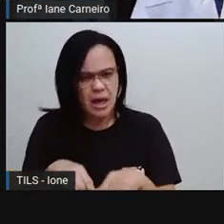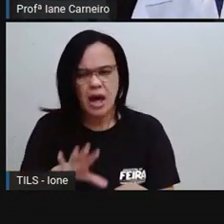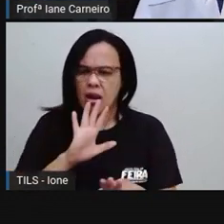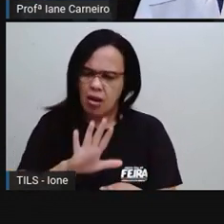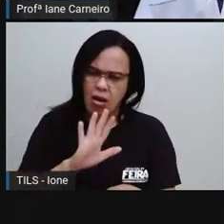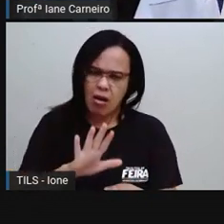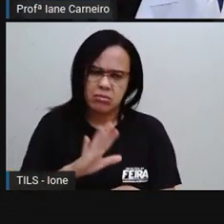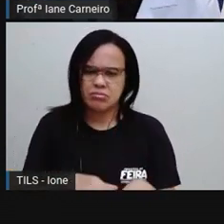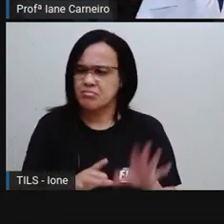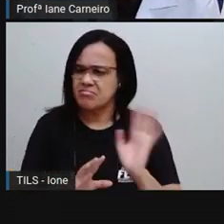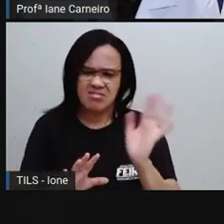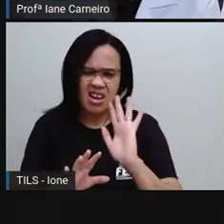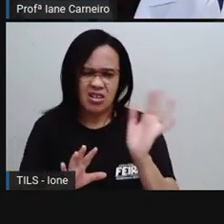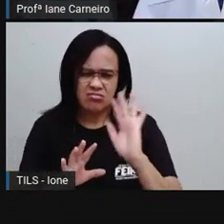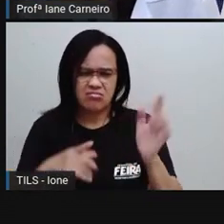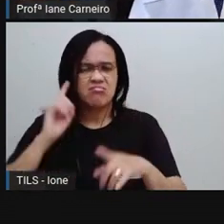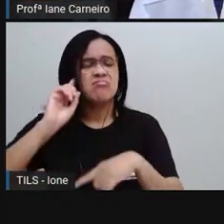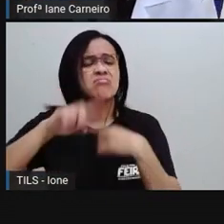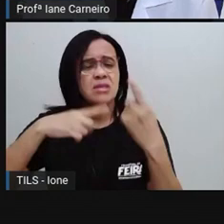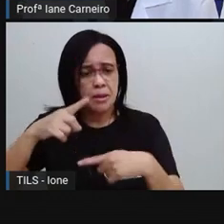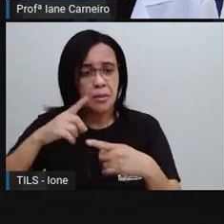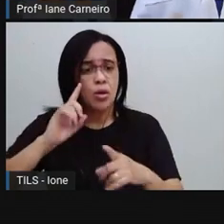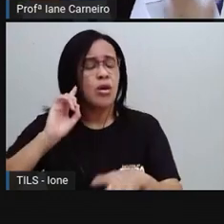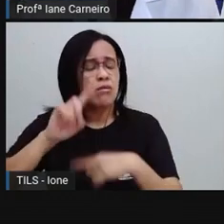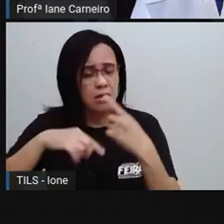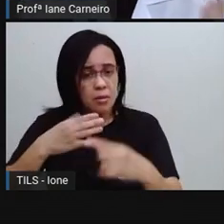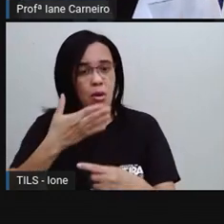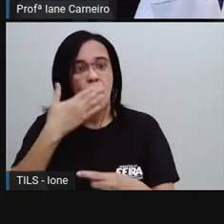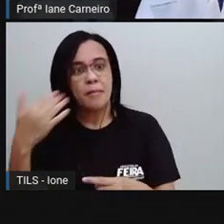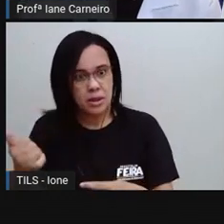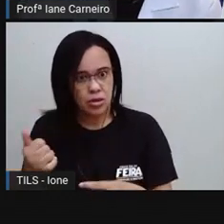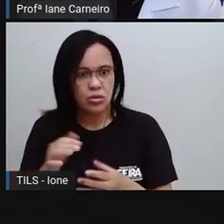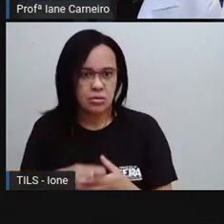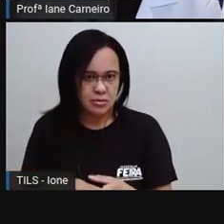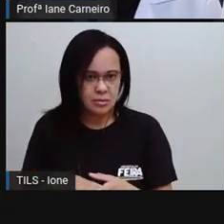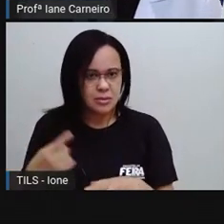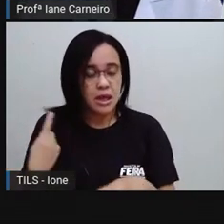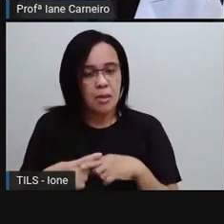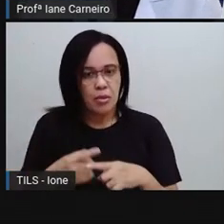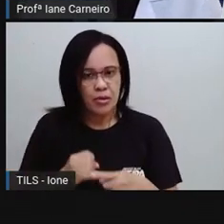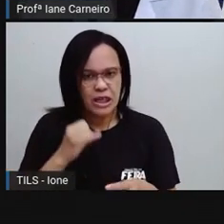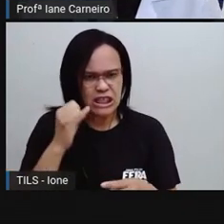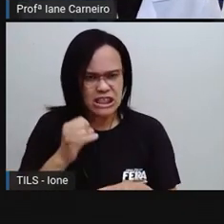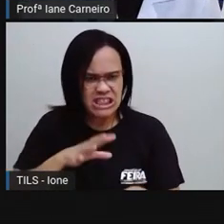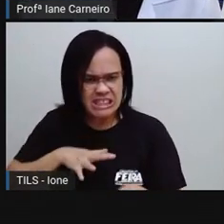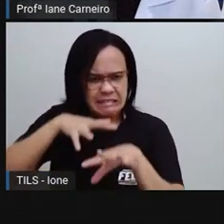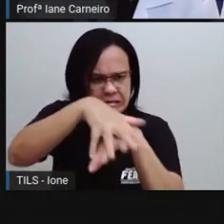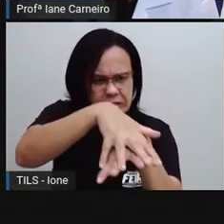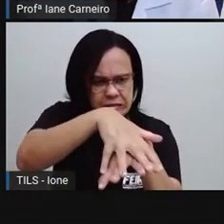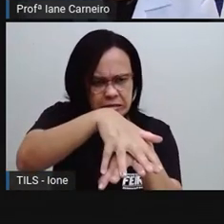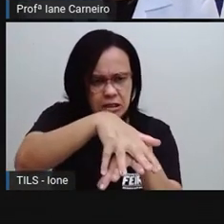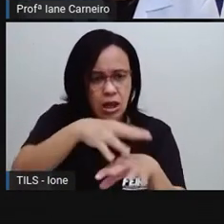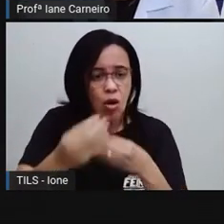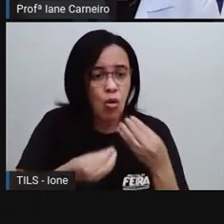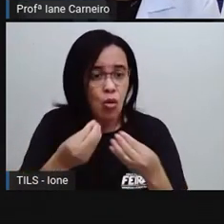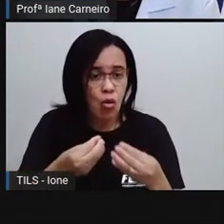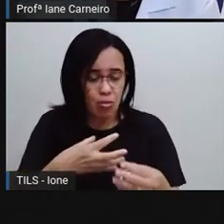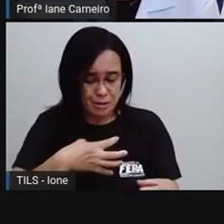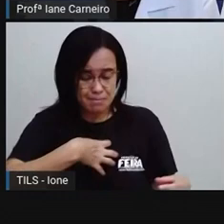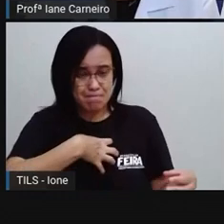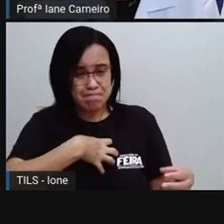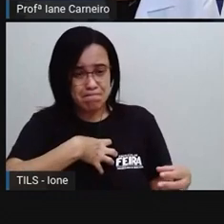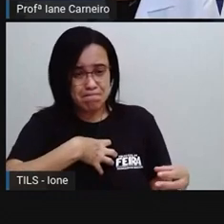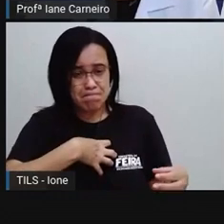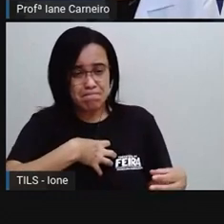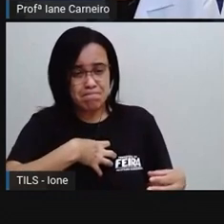a gente conversa. Não é melhor do que você falar coisas que possam magoar o seu coleguinha? Ó, a Pró desenhou aqui outra